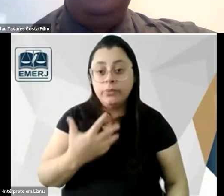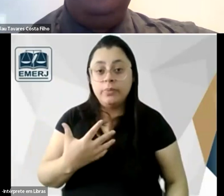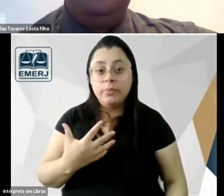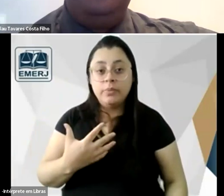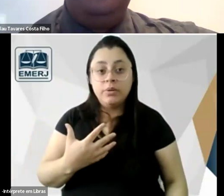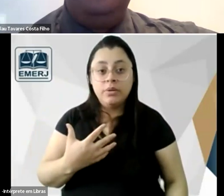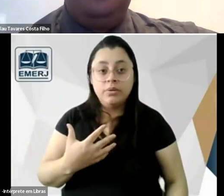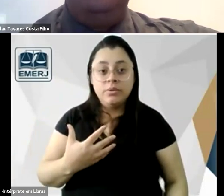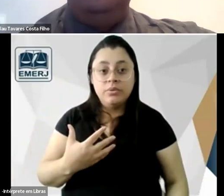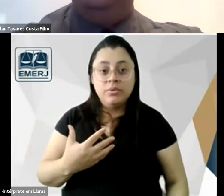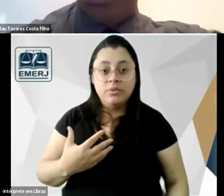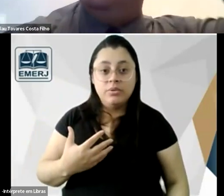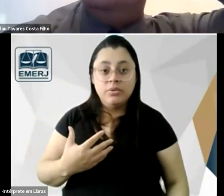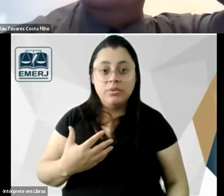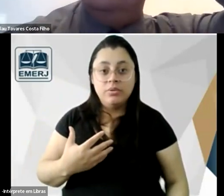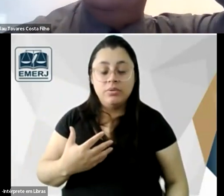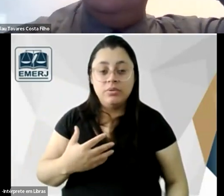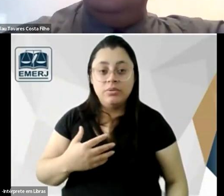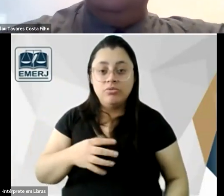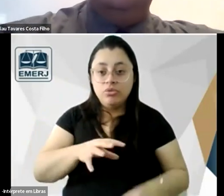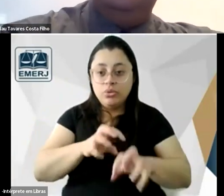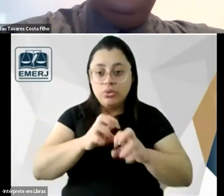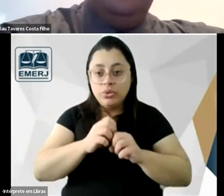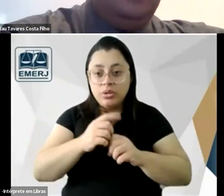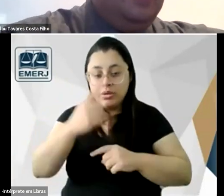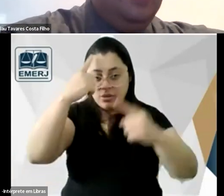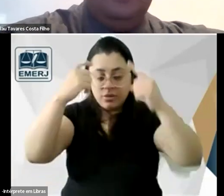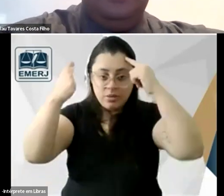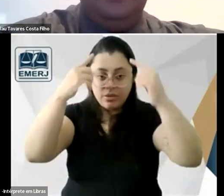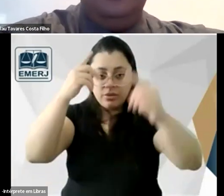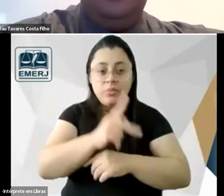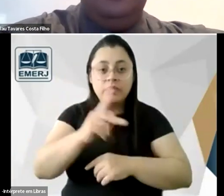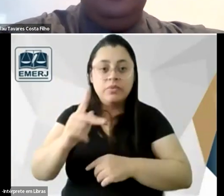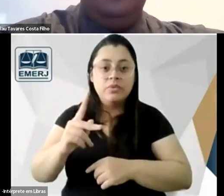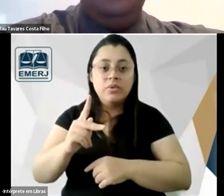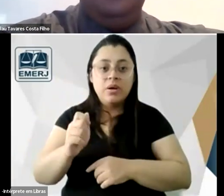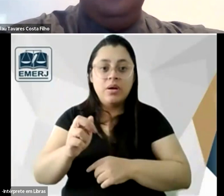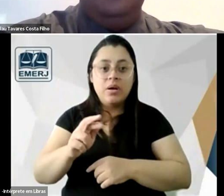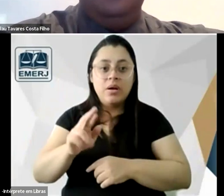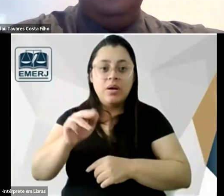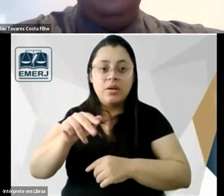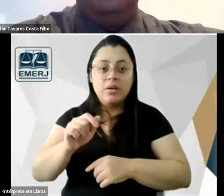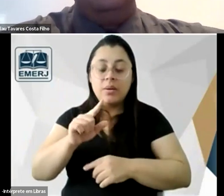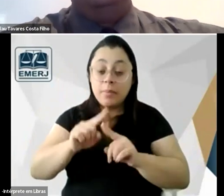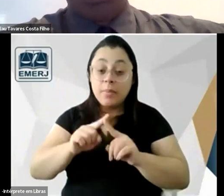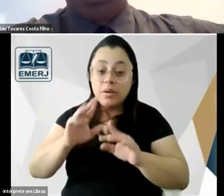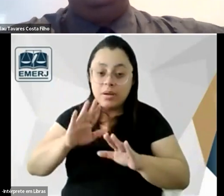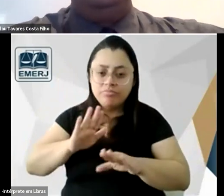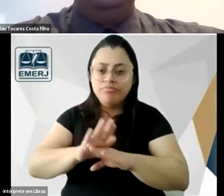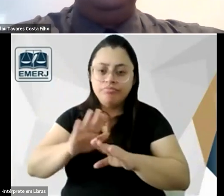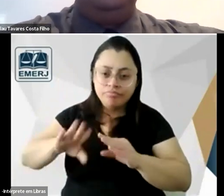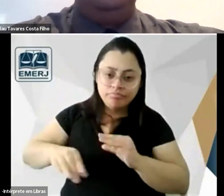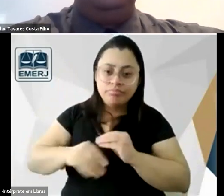apreciado e bem absorvido a ideia da professora Karina mas ela realmente é uma super colaboradora da